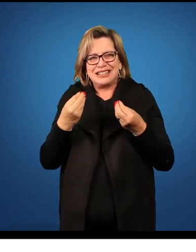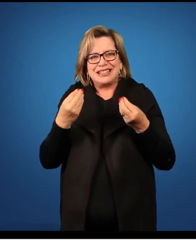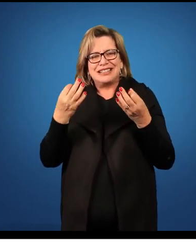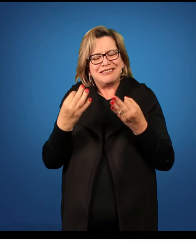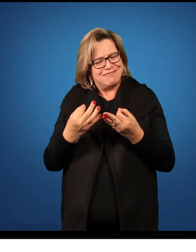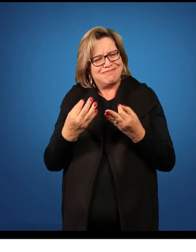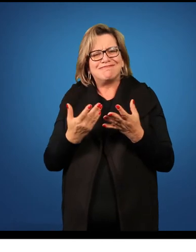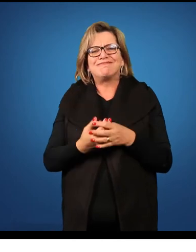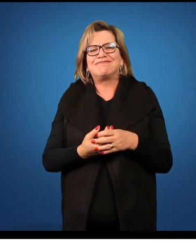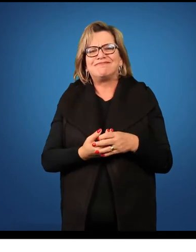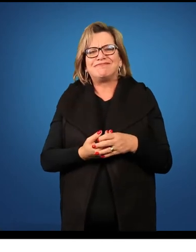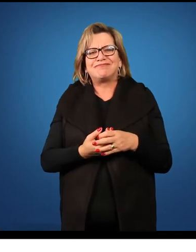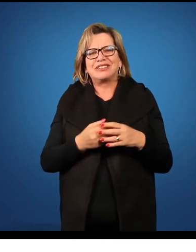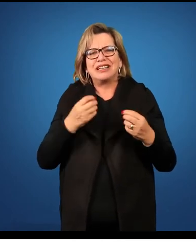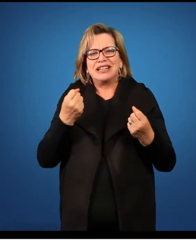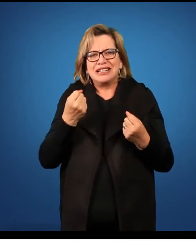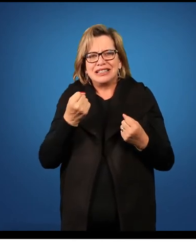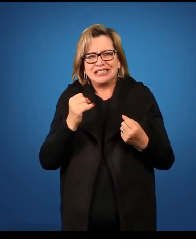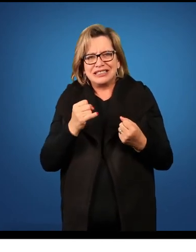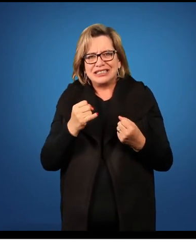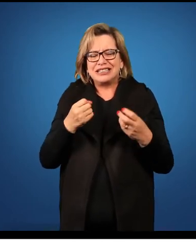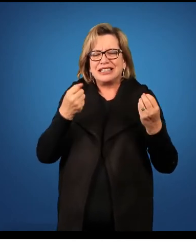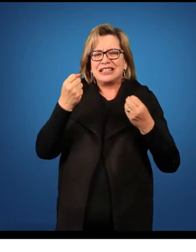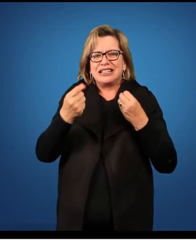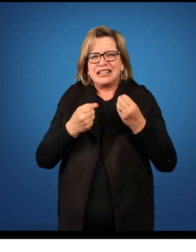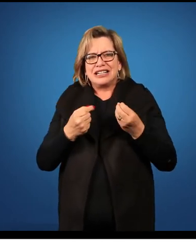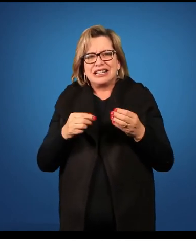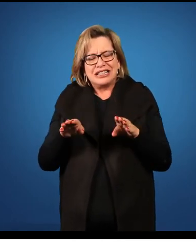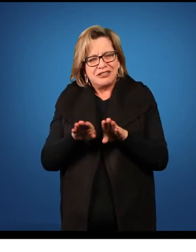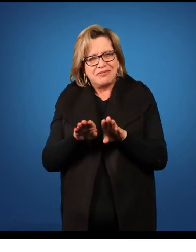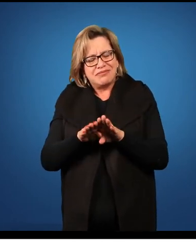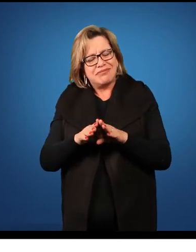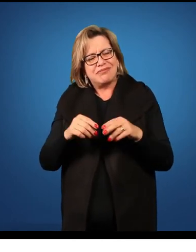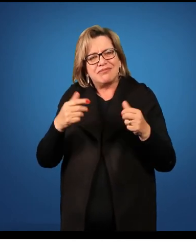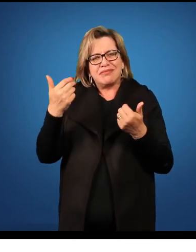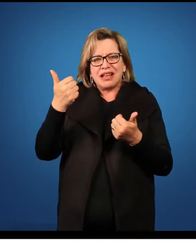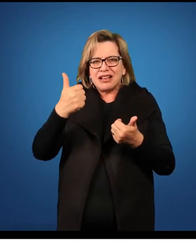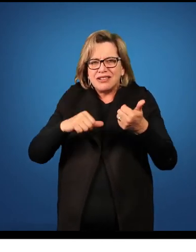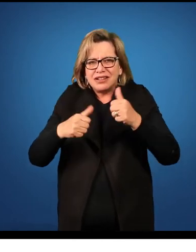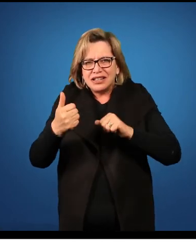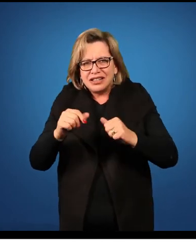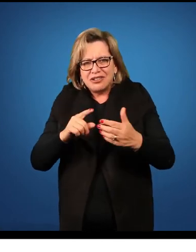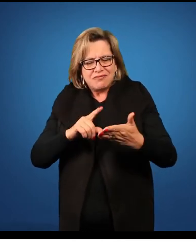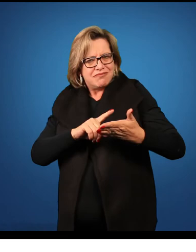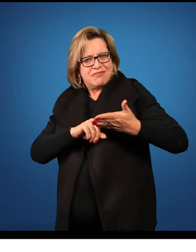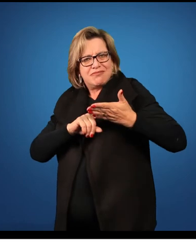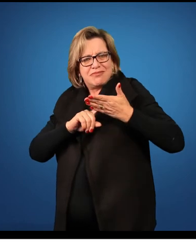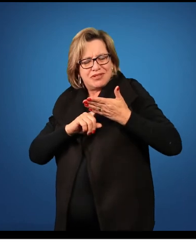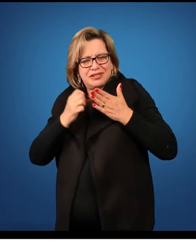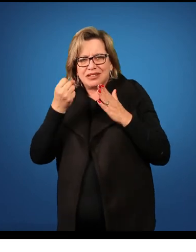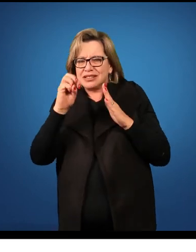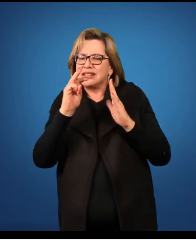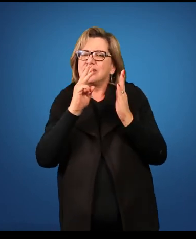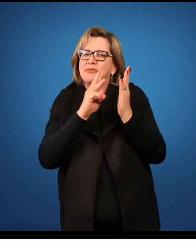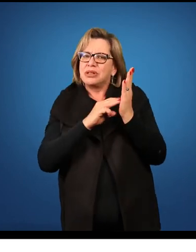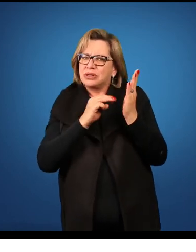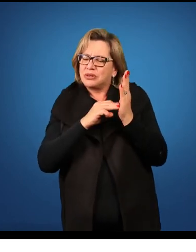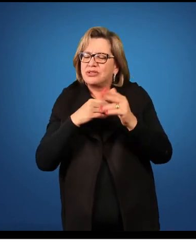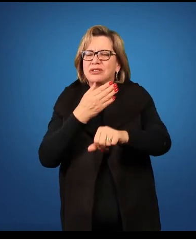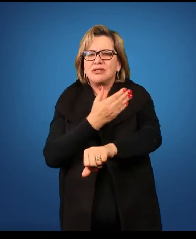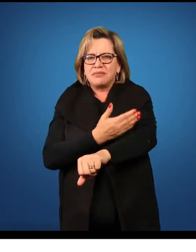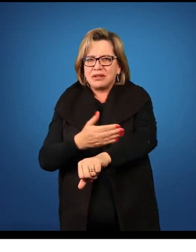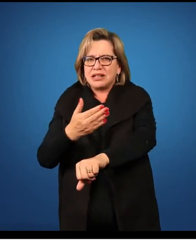forma efetiva? Então, nesse caso, a avaliação também vai demonstrar se as abordagens metodológicas, a prática